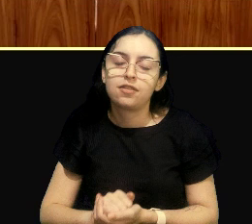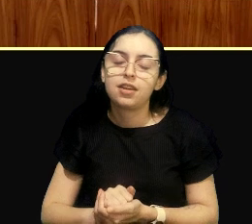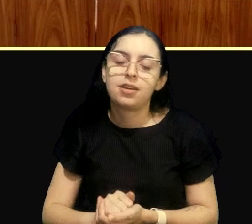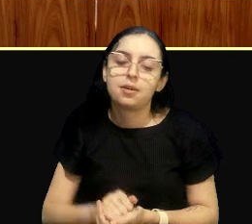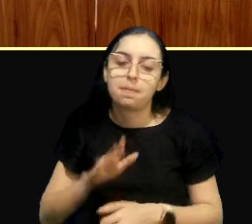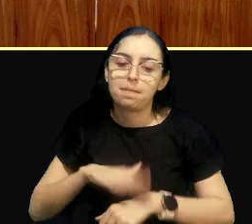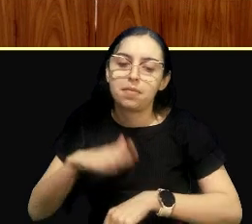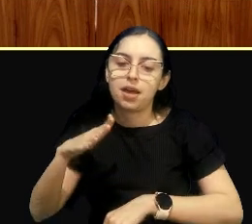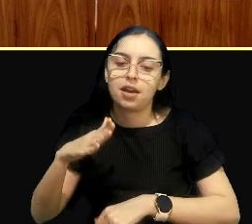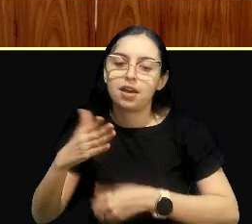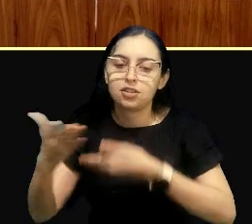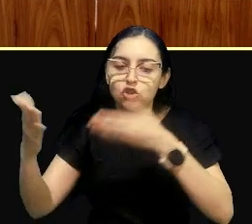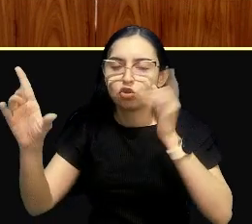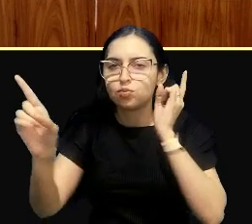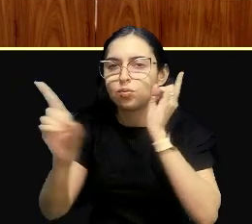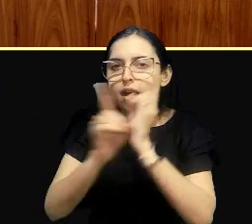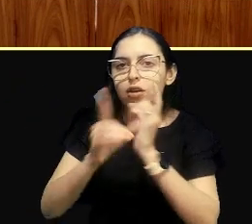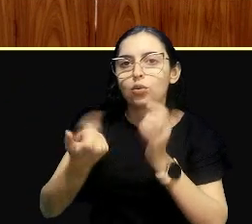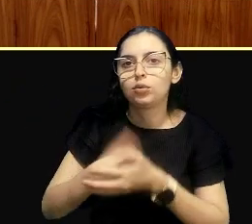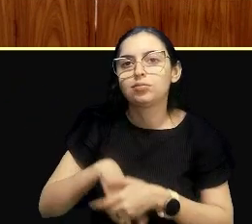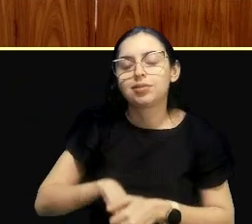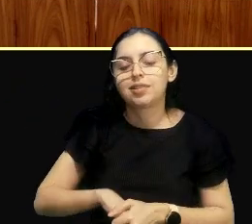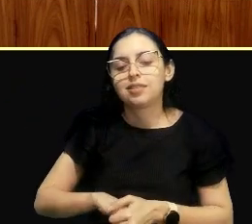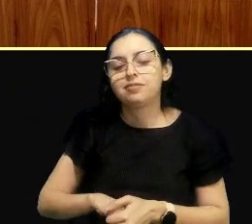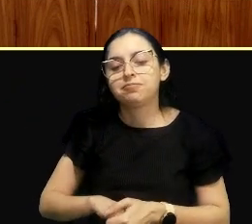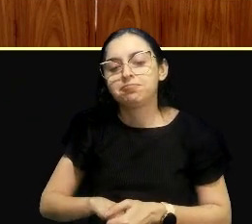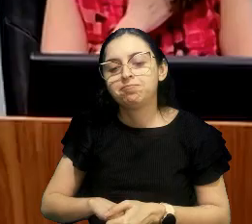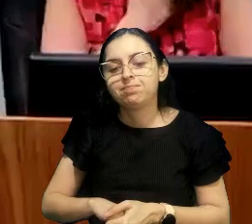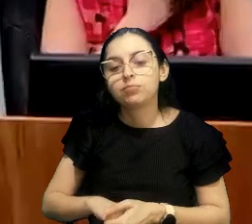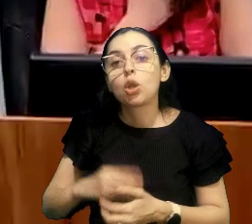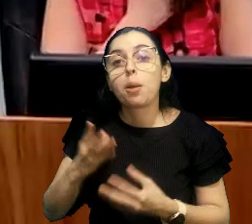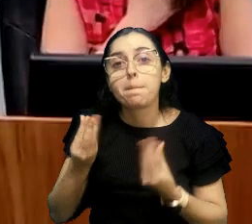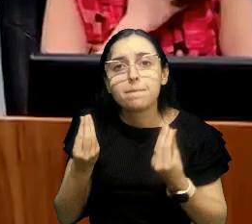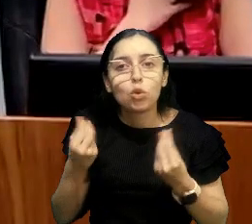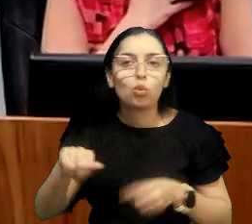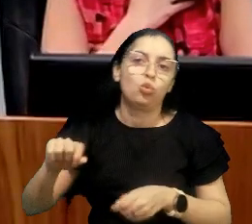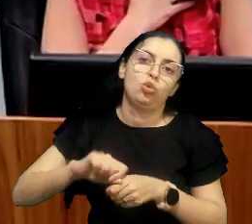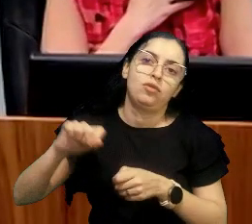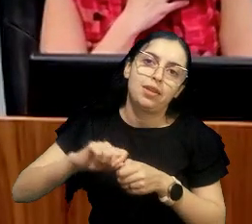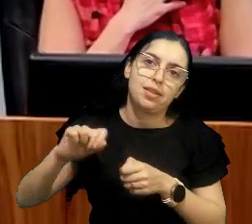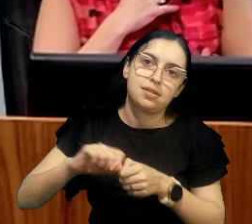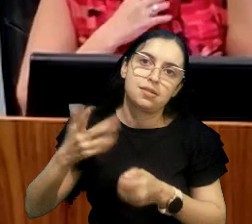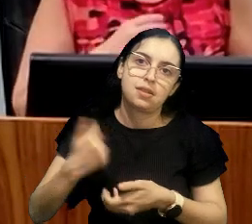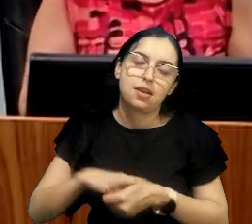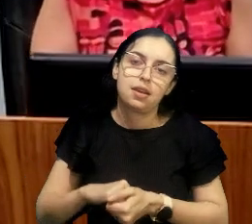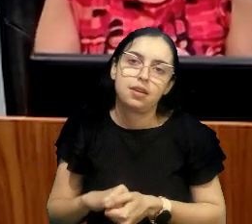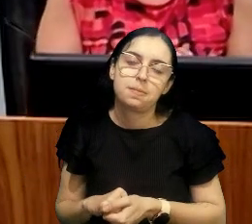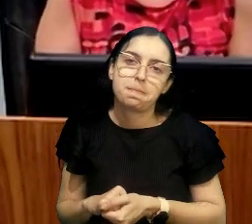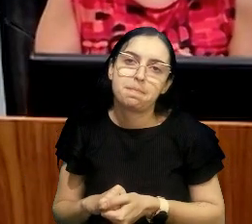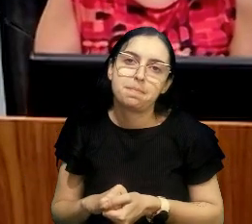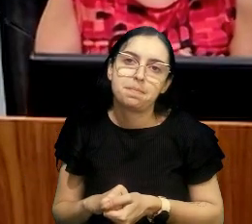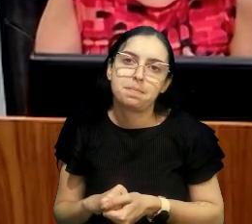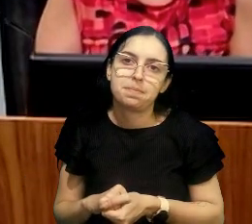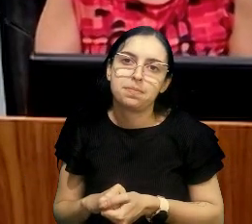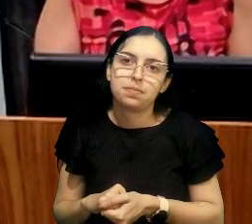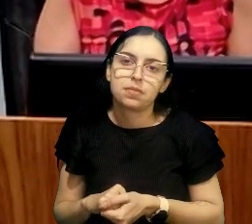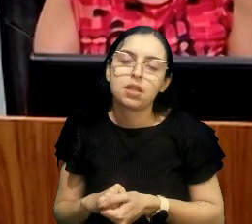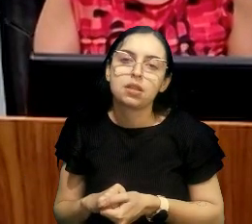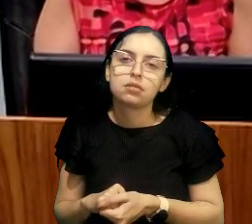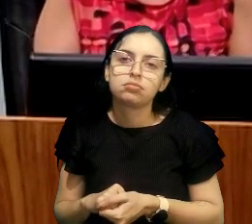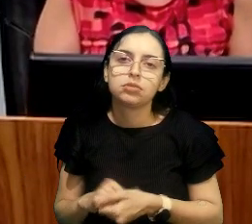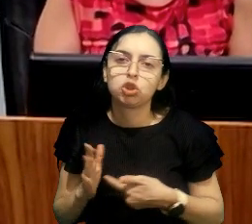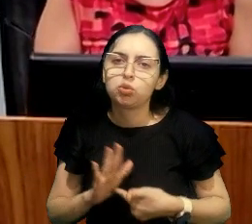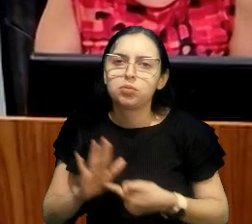estarmos mais próximos, Davi. Há muito o que se fazer, e que estamos à